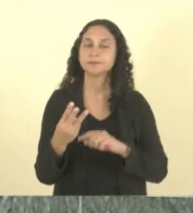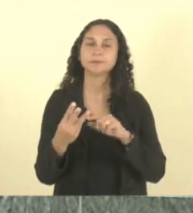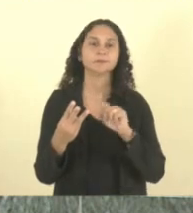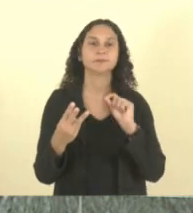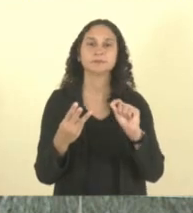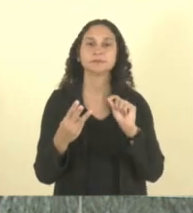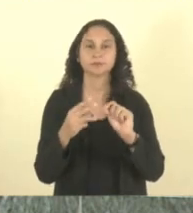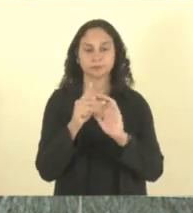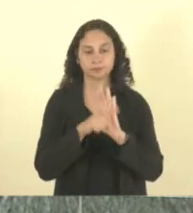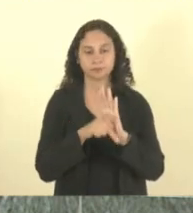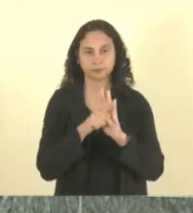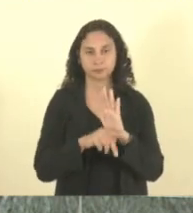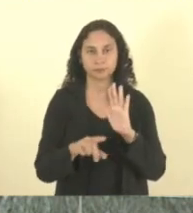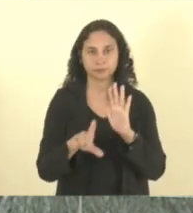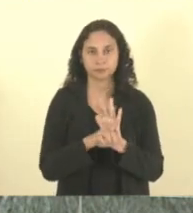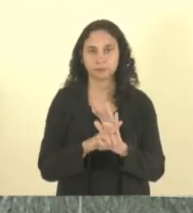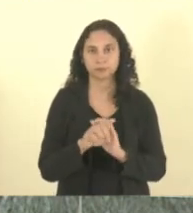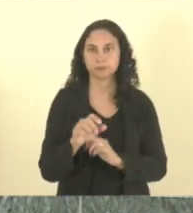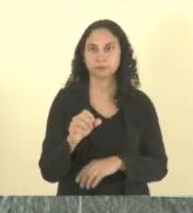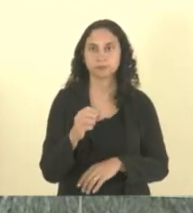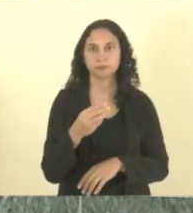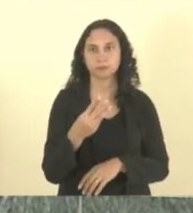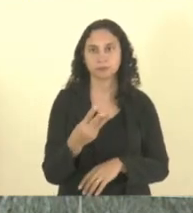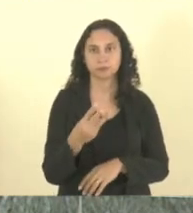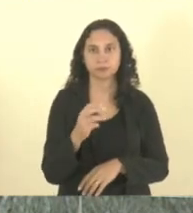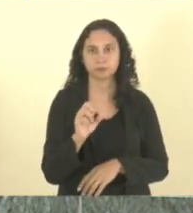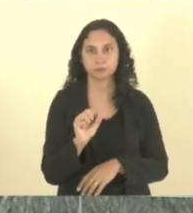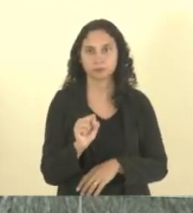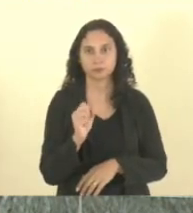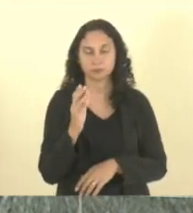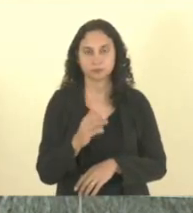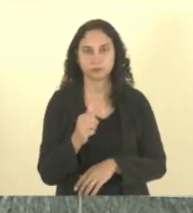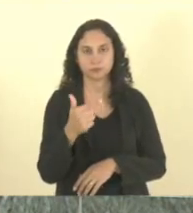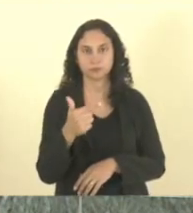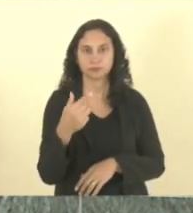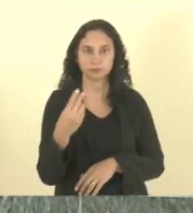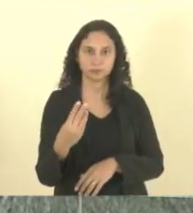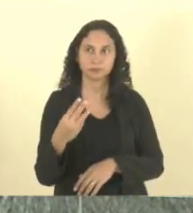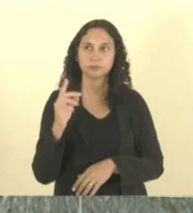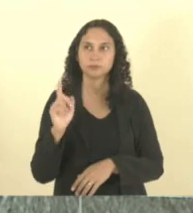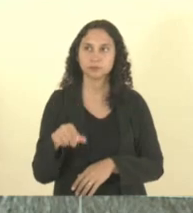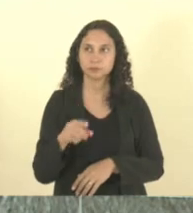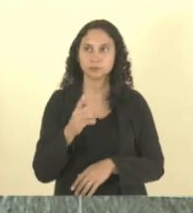é o projeto de resolução 32-23, de autoria do deputado Danilo Baense,